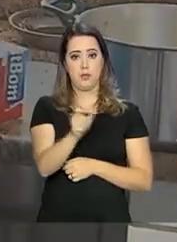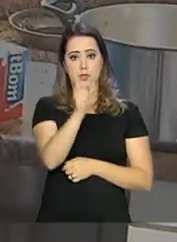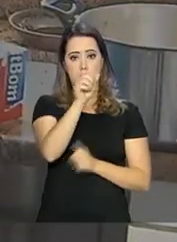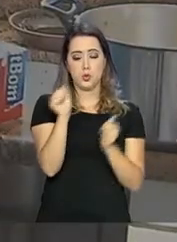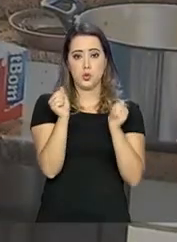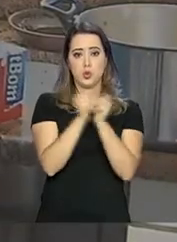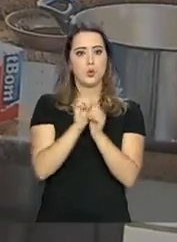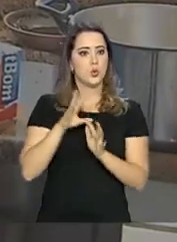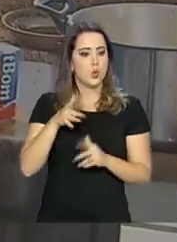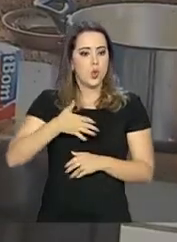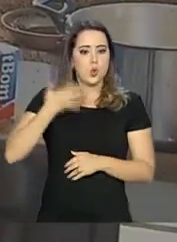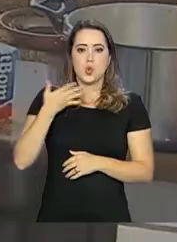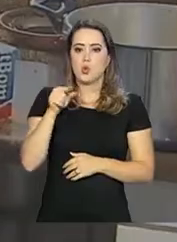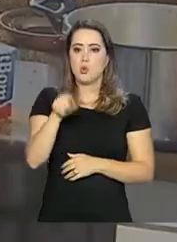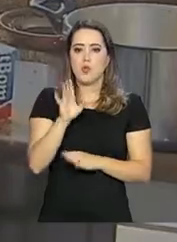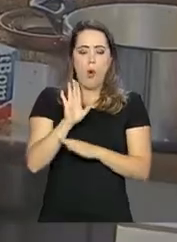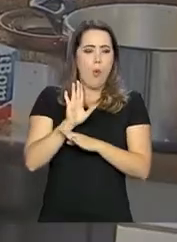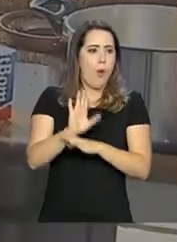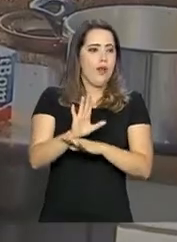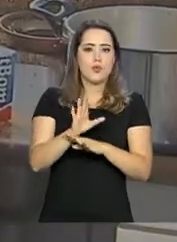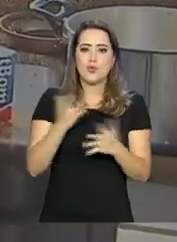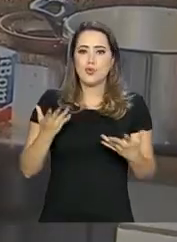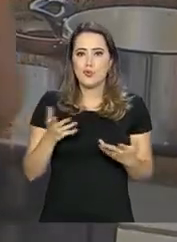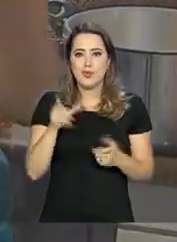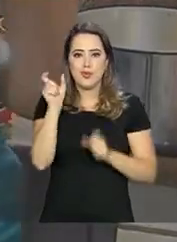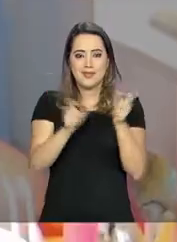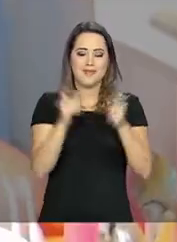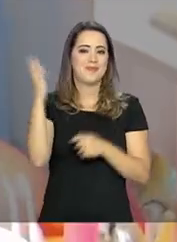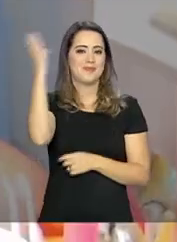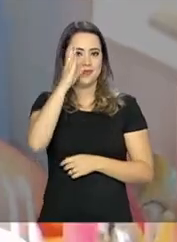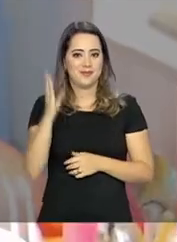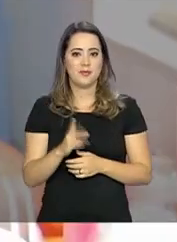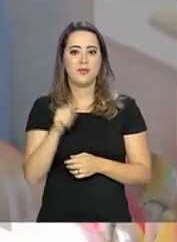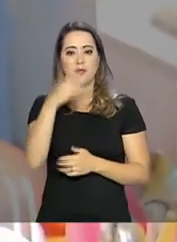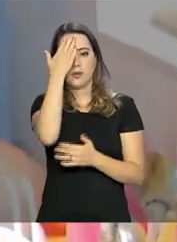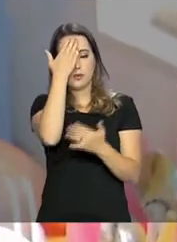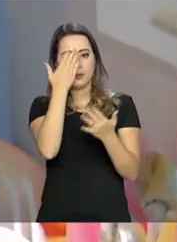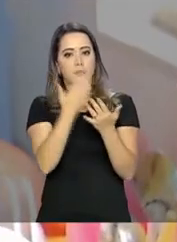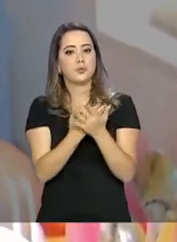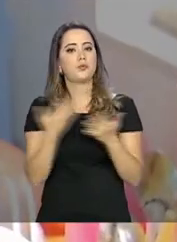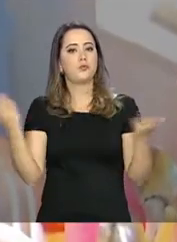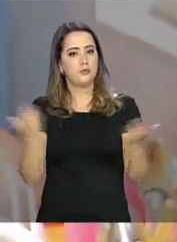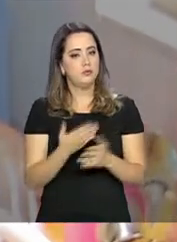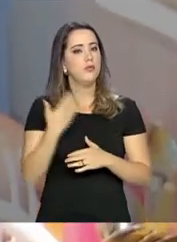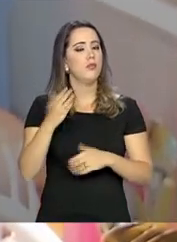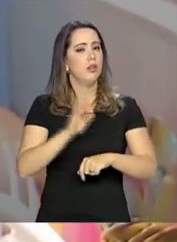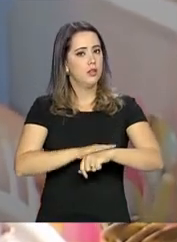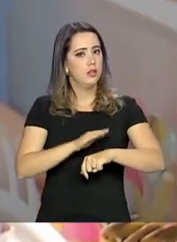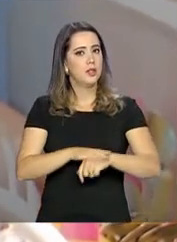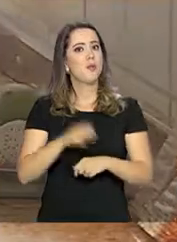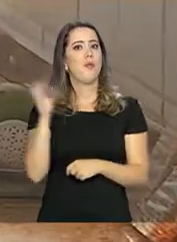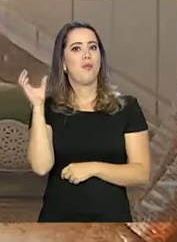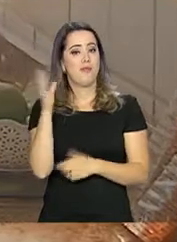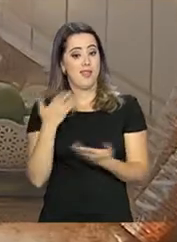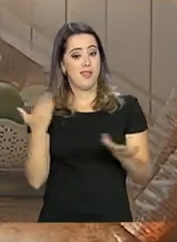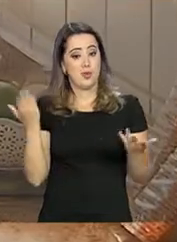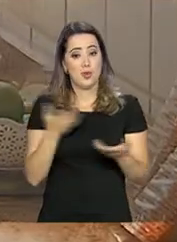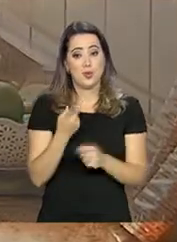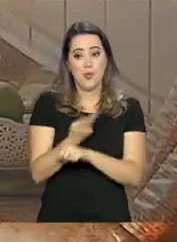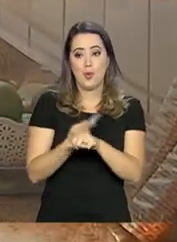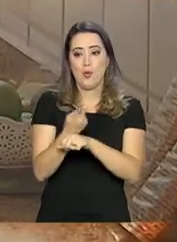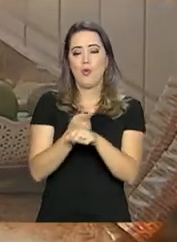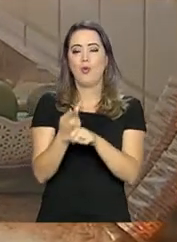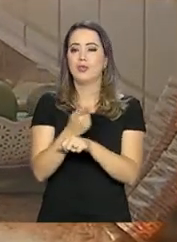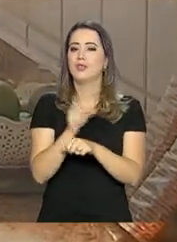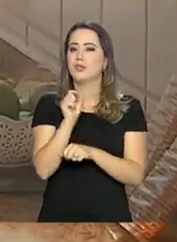todos se surpreenderam com a solidariedade dos brasileiros. E acredita que agora é hora de correr atrás do que eles